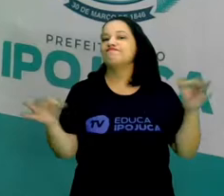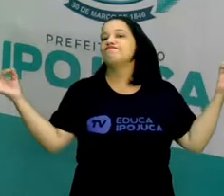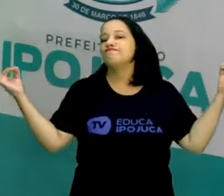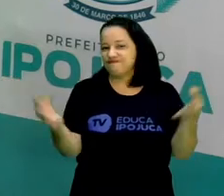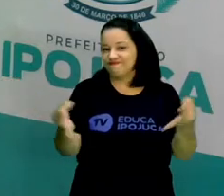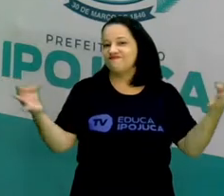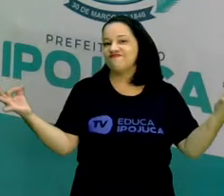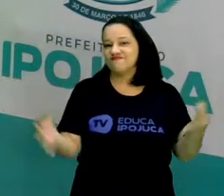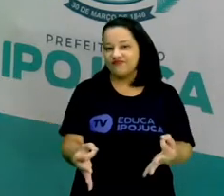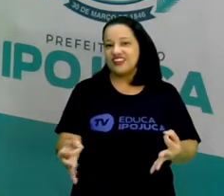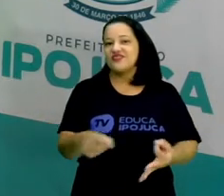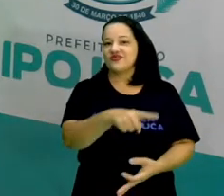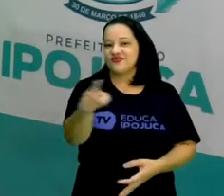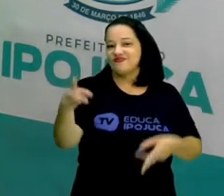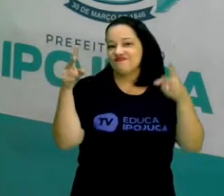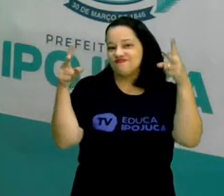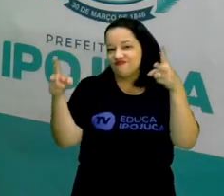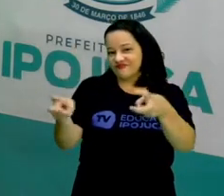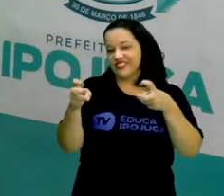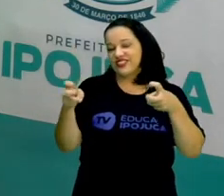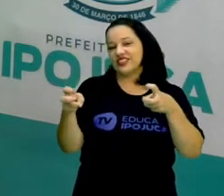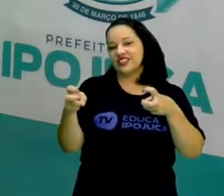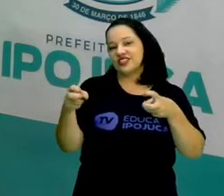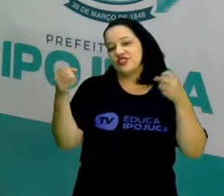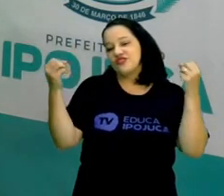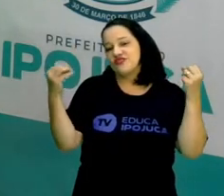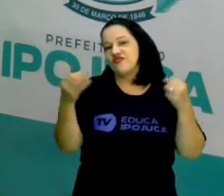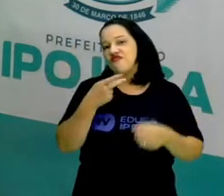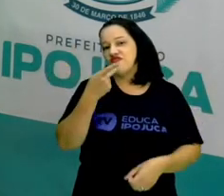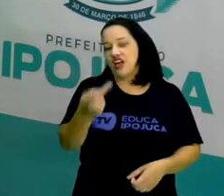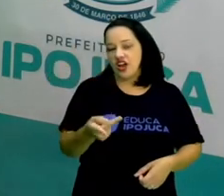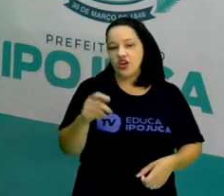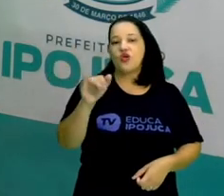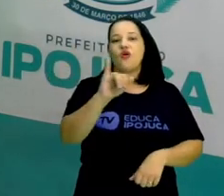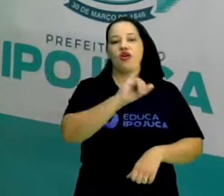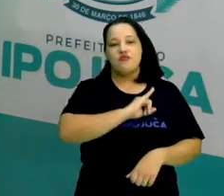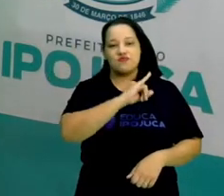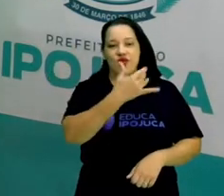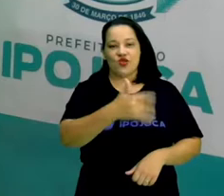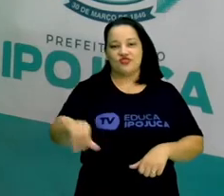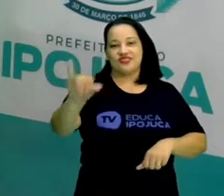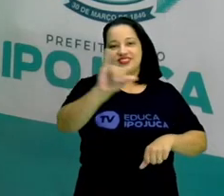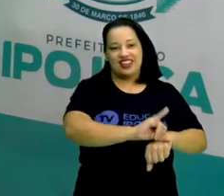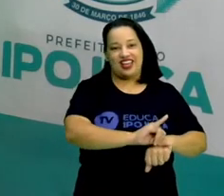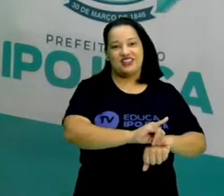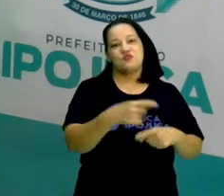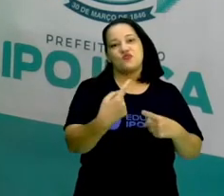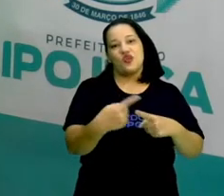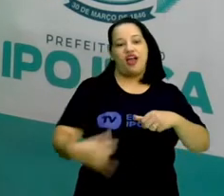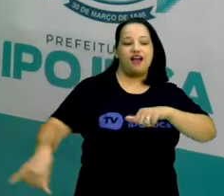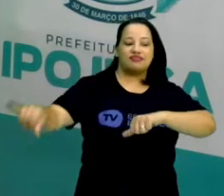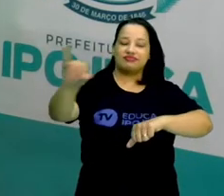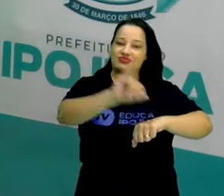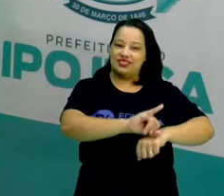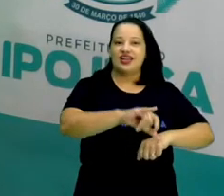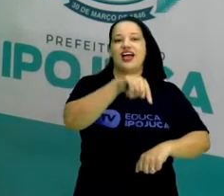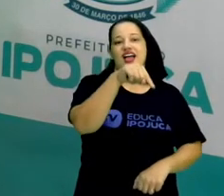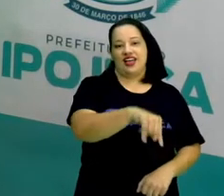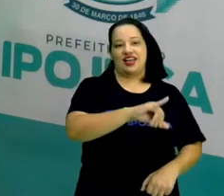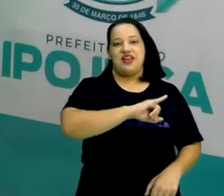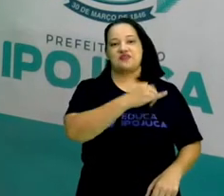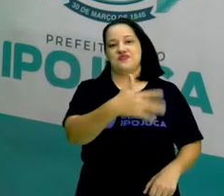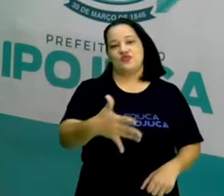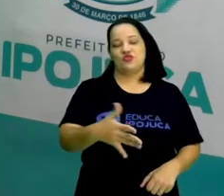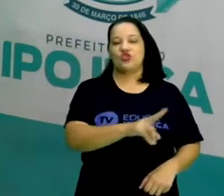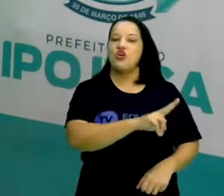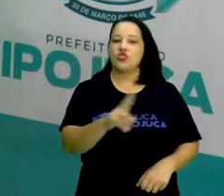Perfeito, você reconheceu bem quem disse que é Ipojuca Sede. É a parte central da nossa Ipojuca. Por